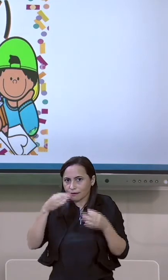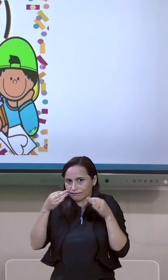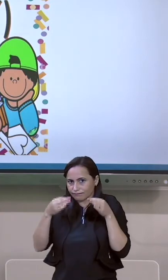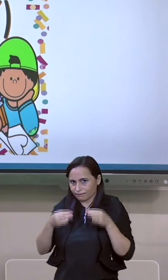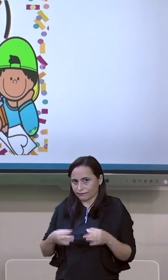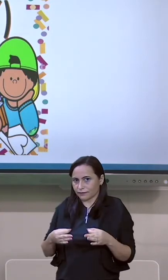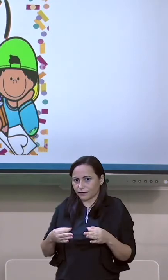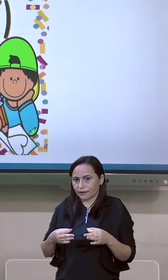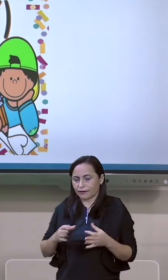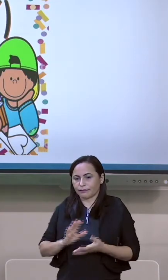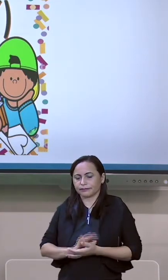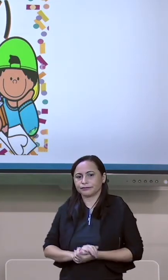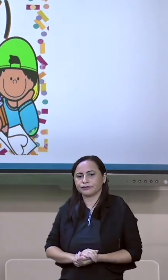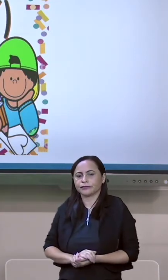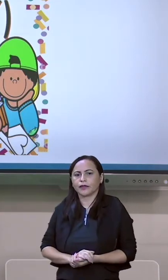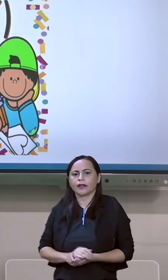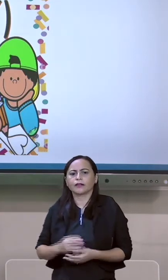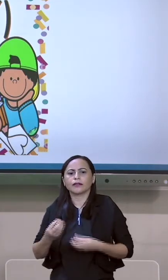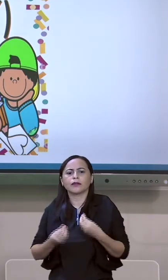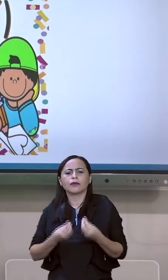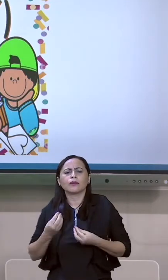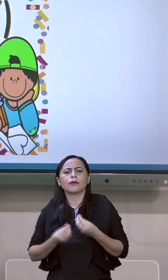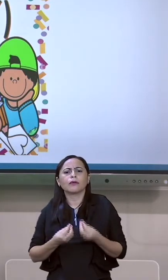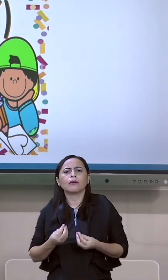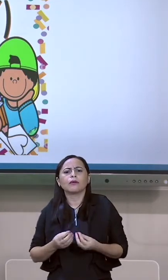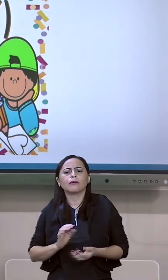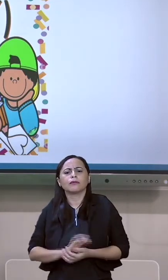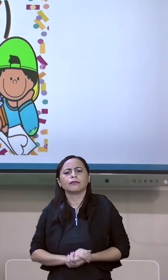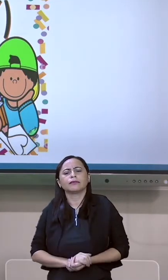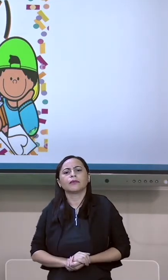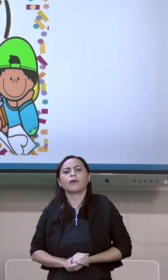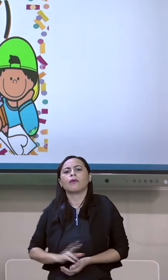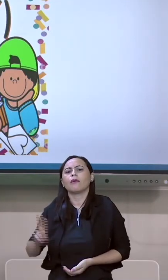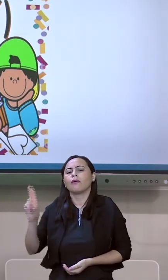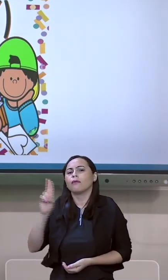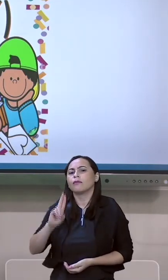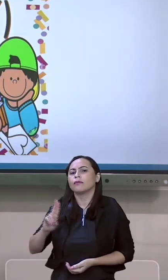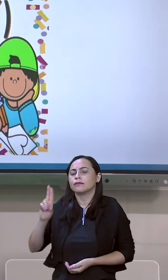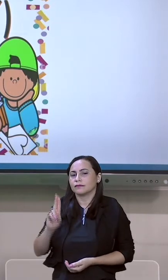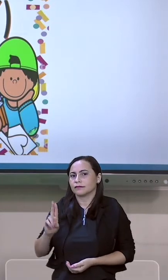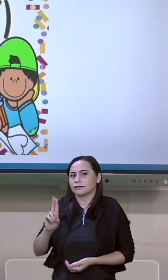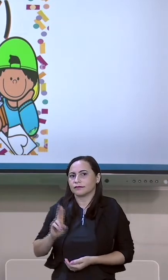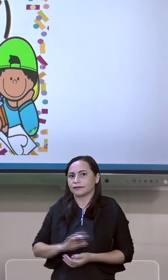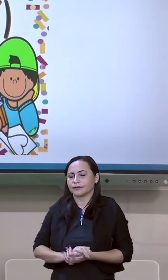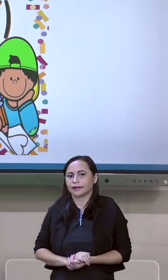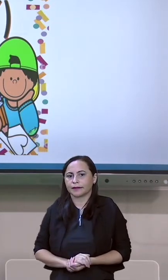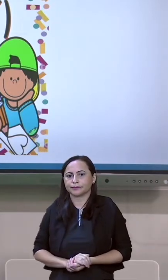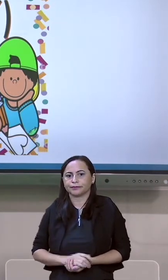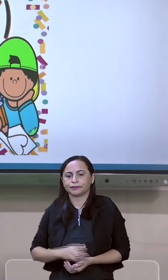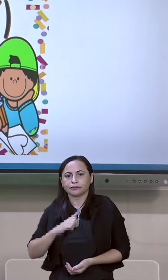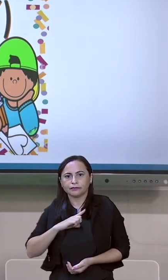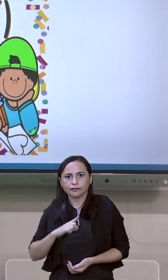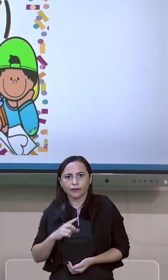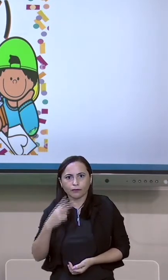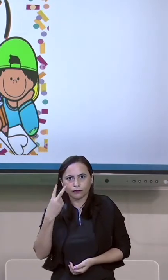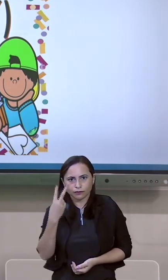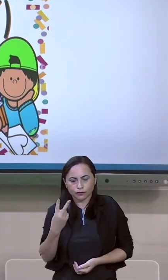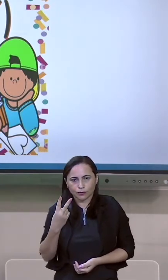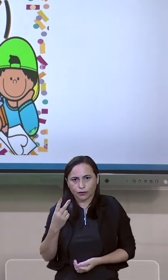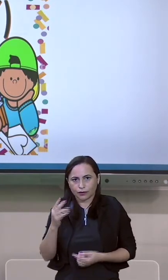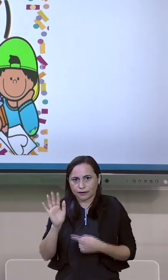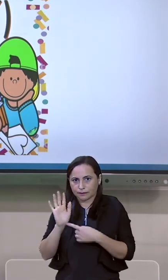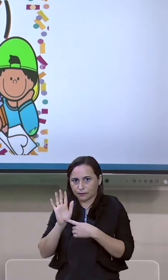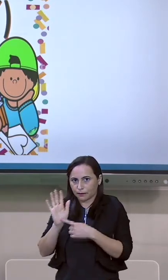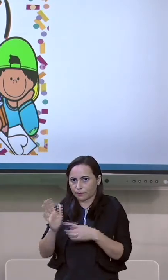como a gente usá-los nas nossas palavras. Então, nós temos dois acentos que vamos